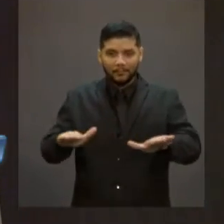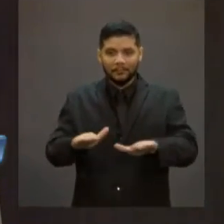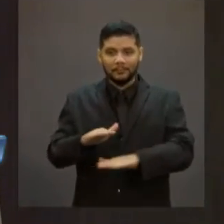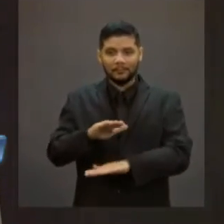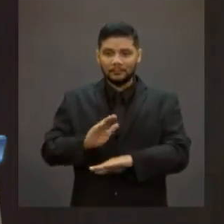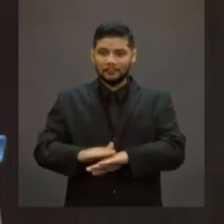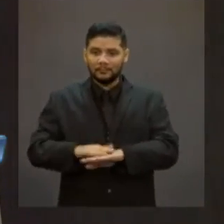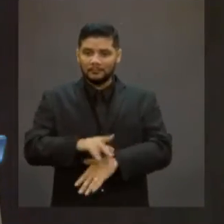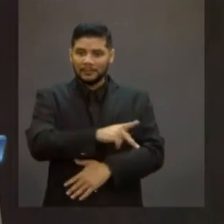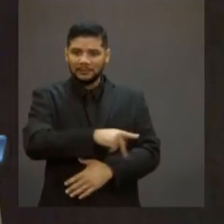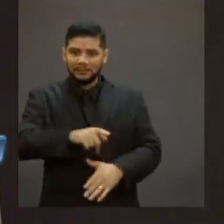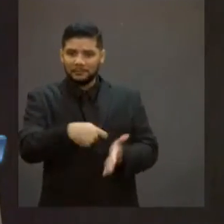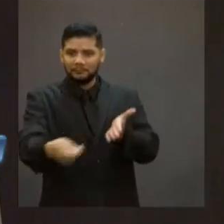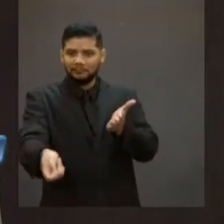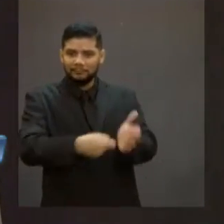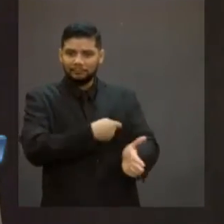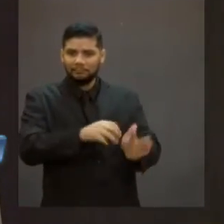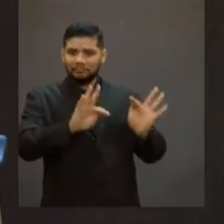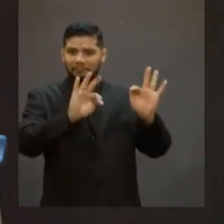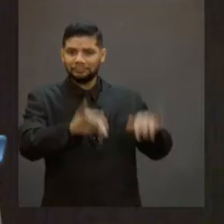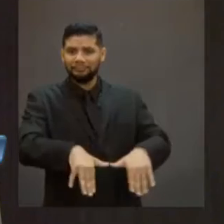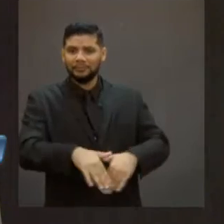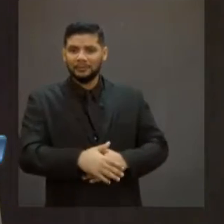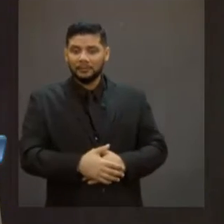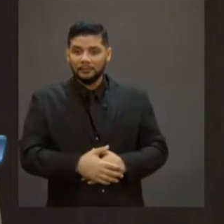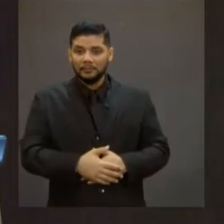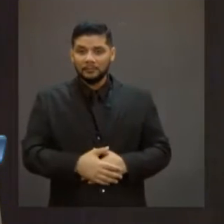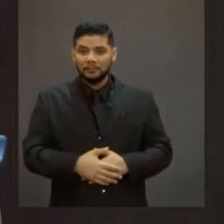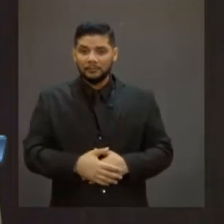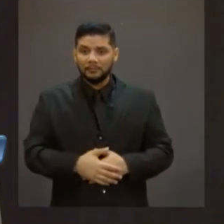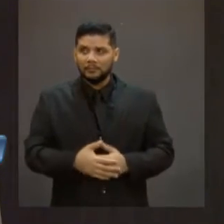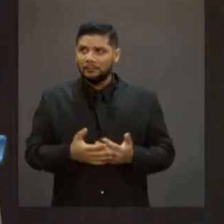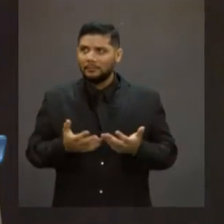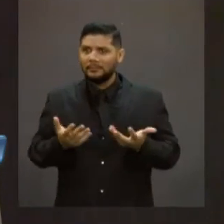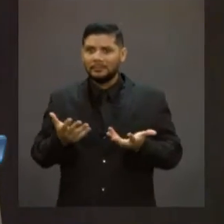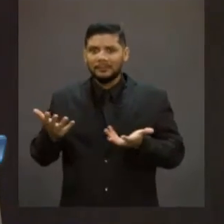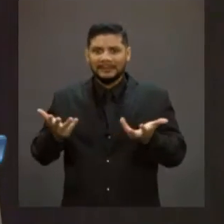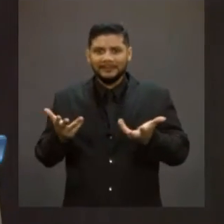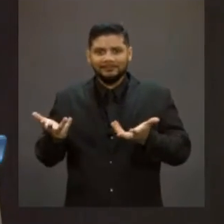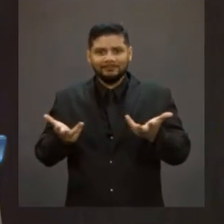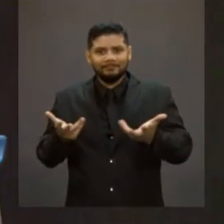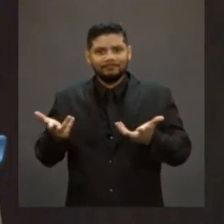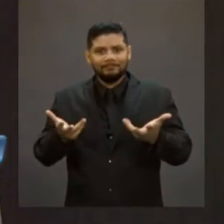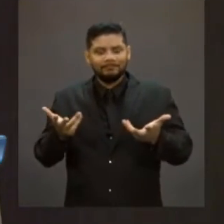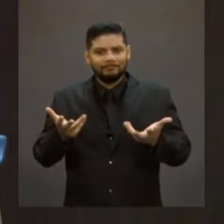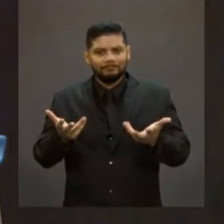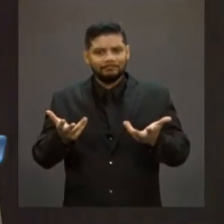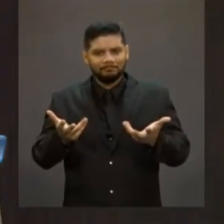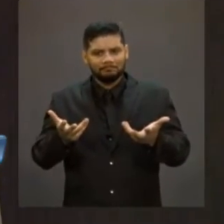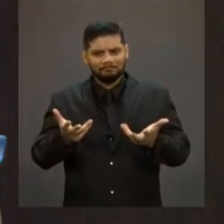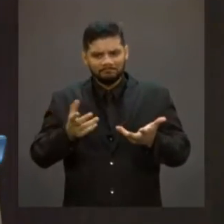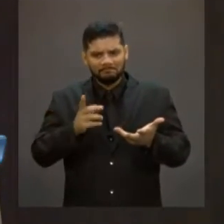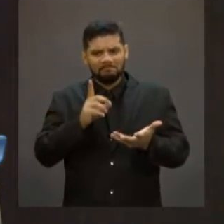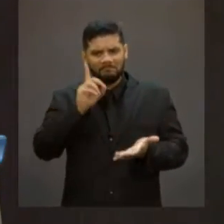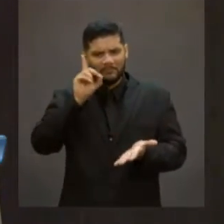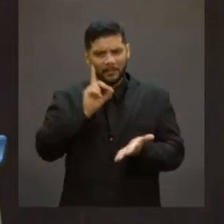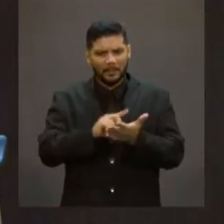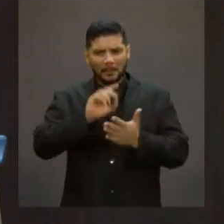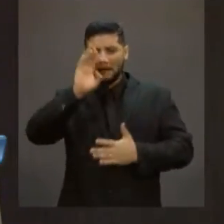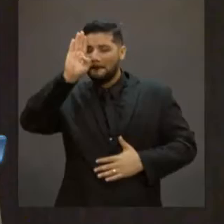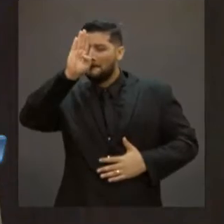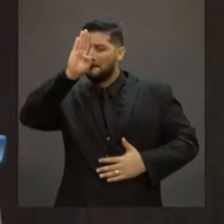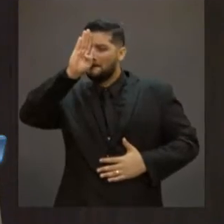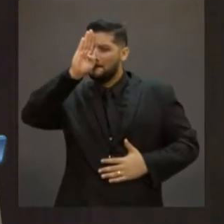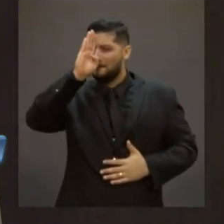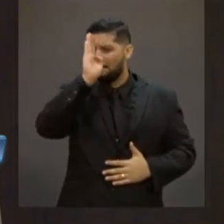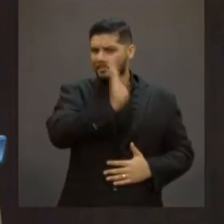O impacto disso não é tanto pela escala, mas é, sobretudo, pela crueldade. Pela